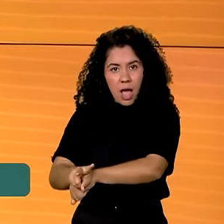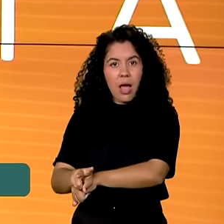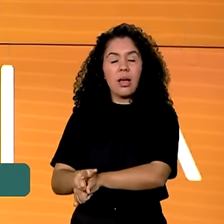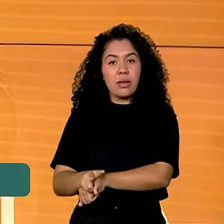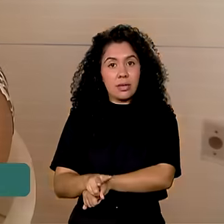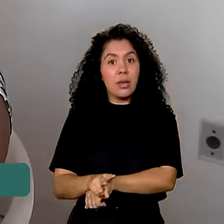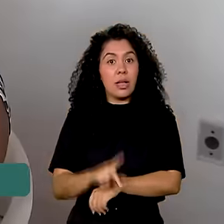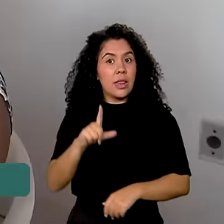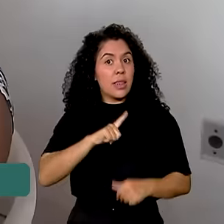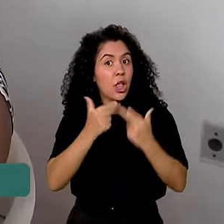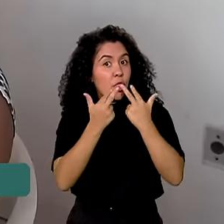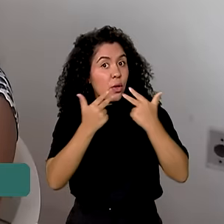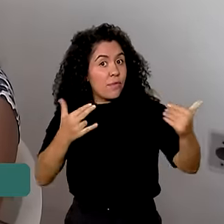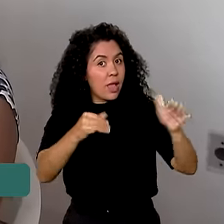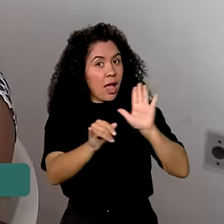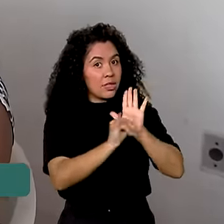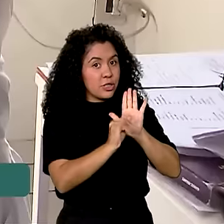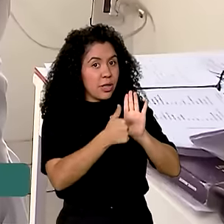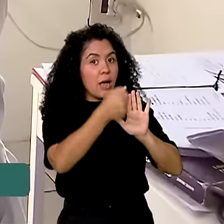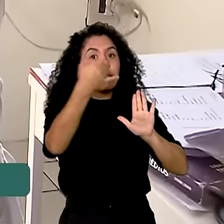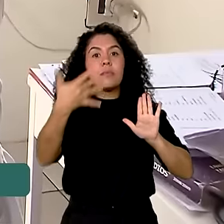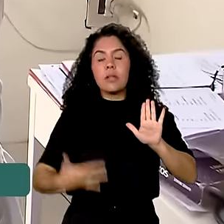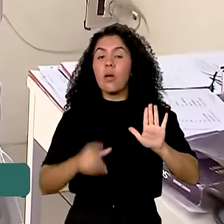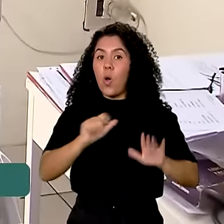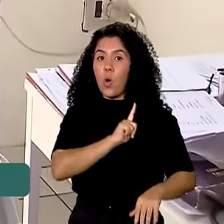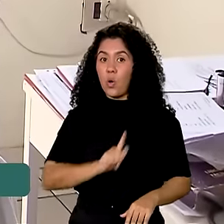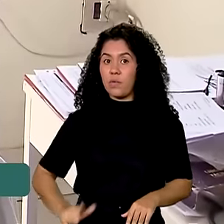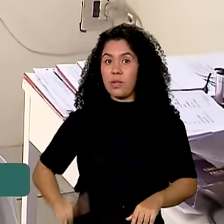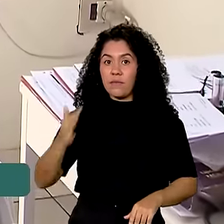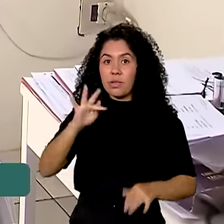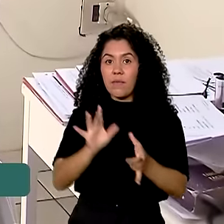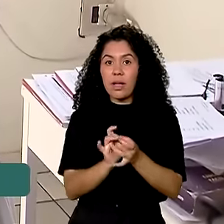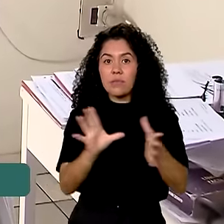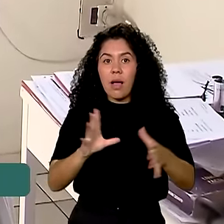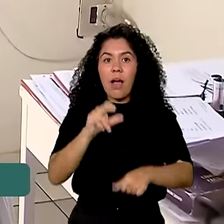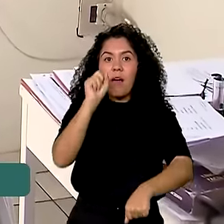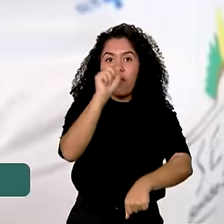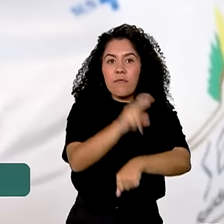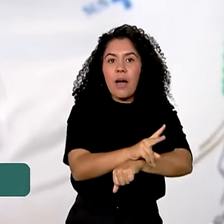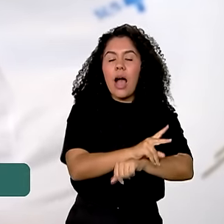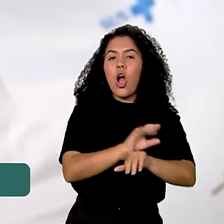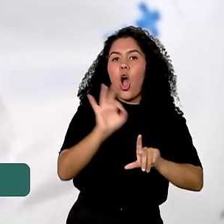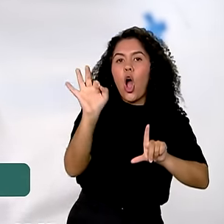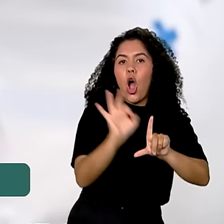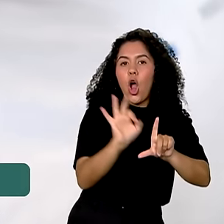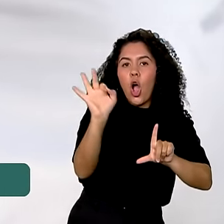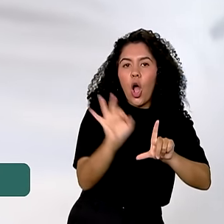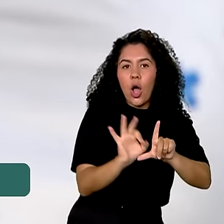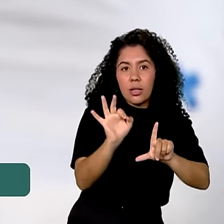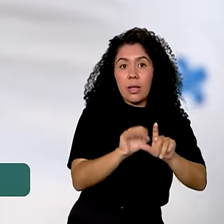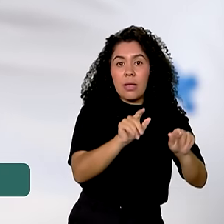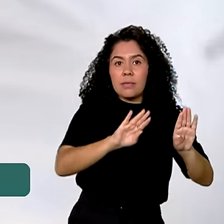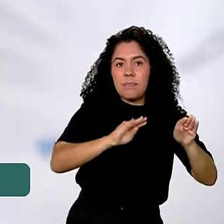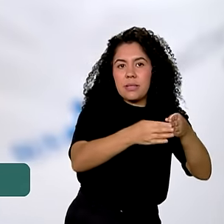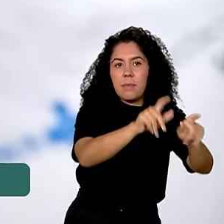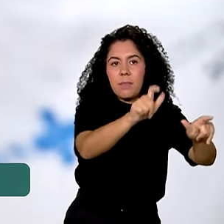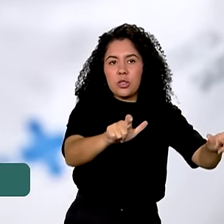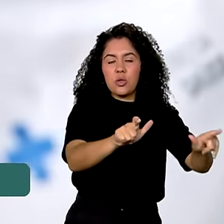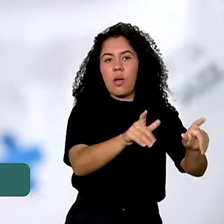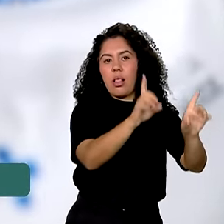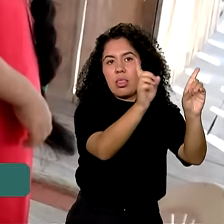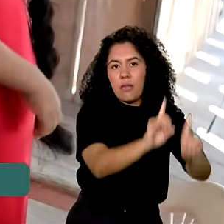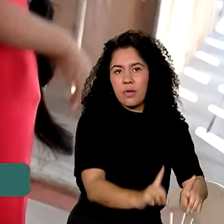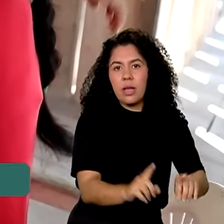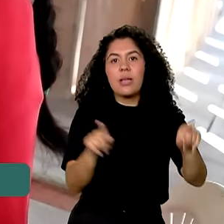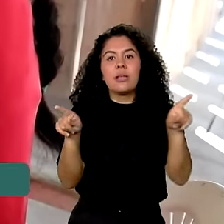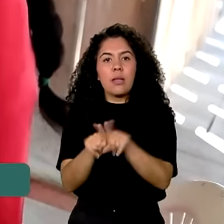uma novidade no edital. O governo vai disponibilizar vagas no regime de cotas para pessoas com deficiência e grupos